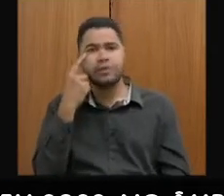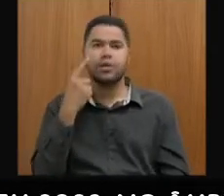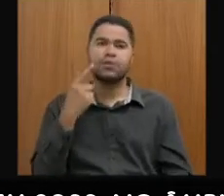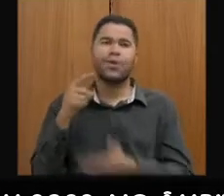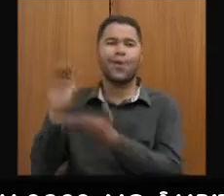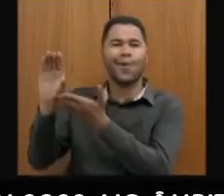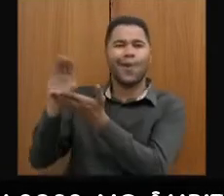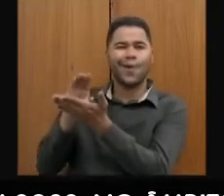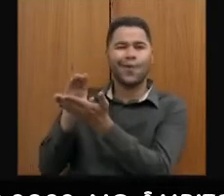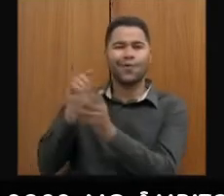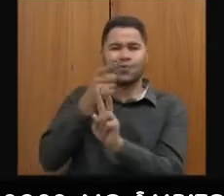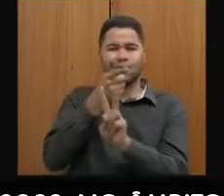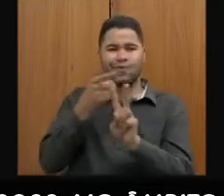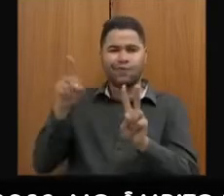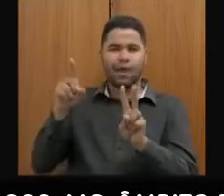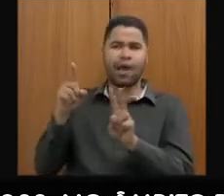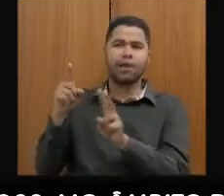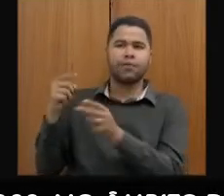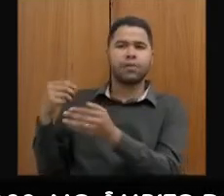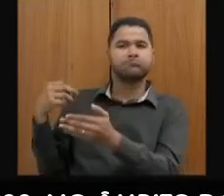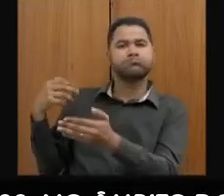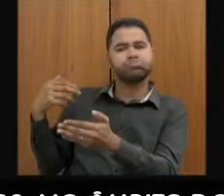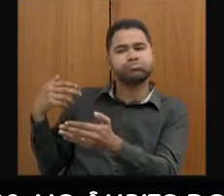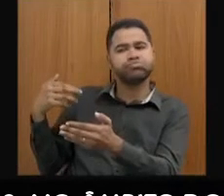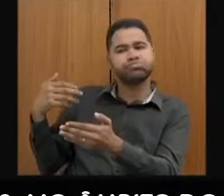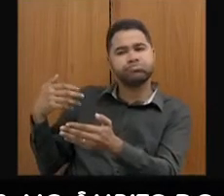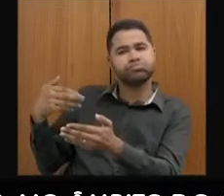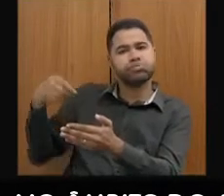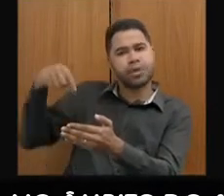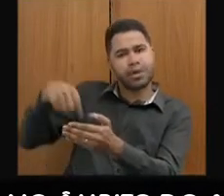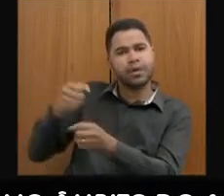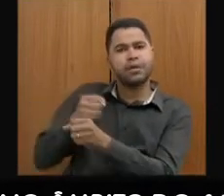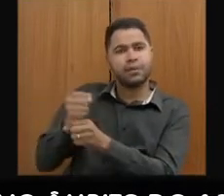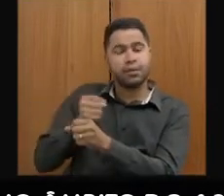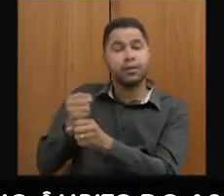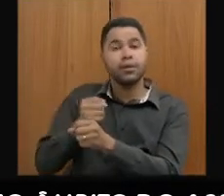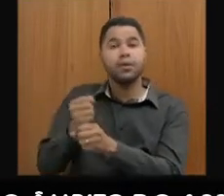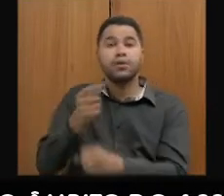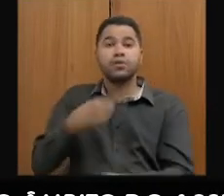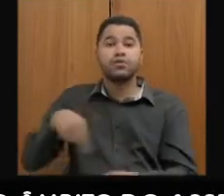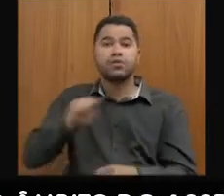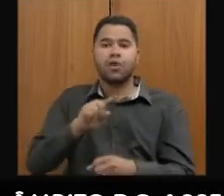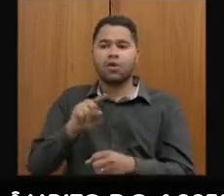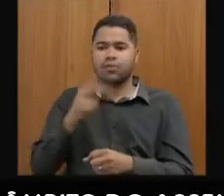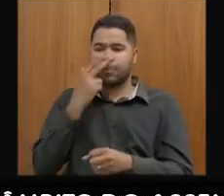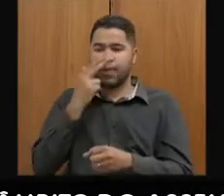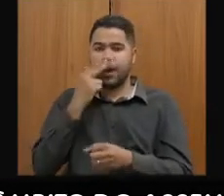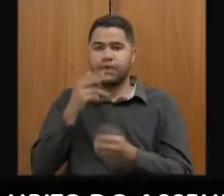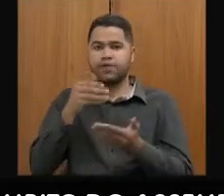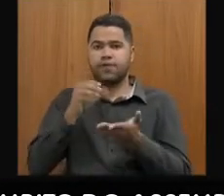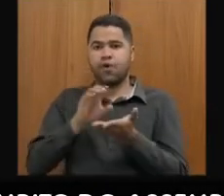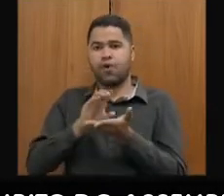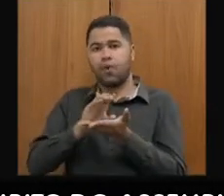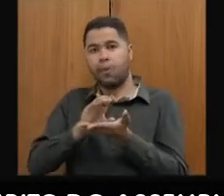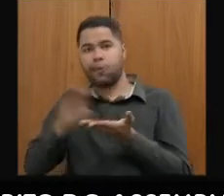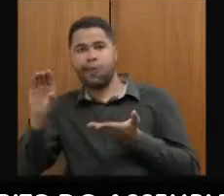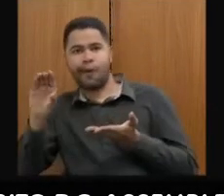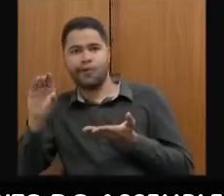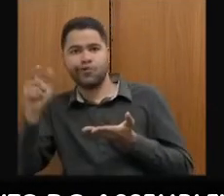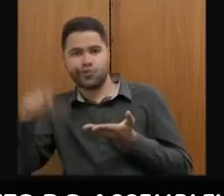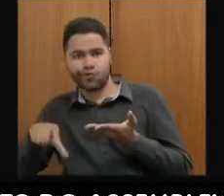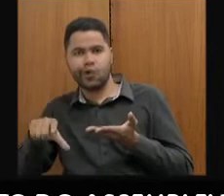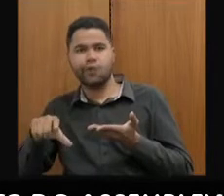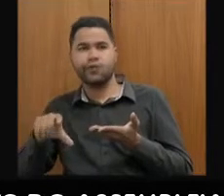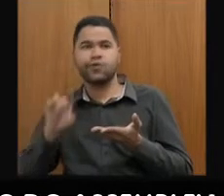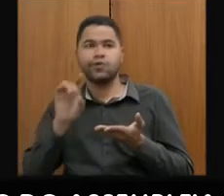são executados ao longo do ano. e se a gente tirar, se tornar ele, porque ele não entra para a Caixa, enfim, se a gente colocar